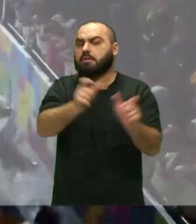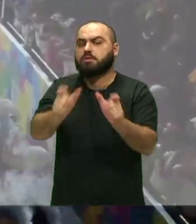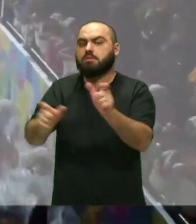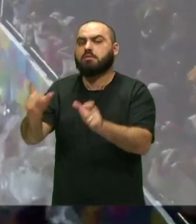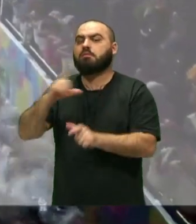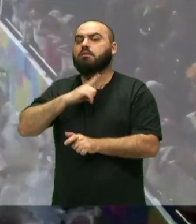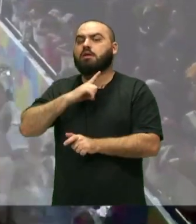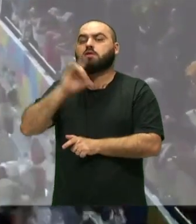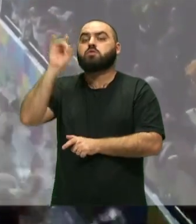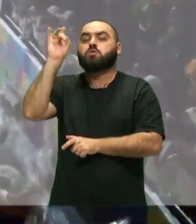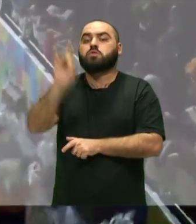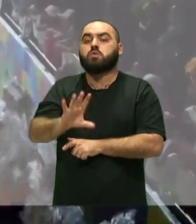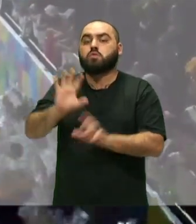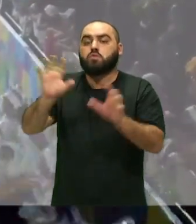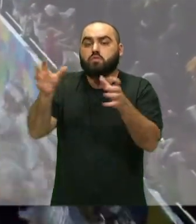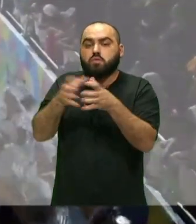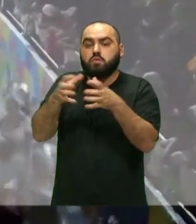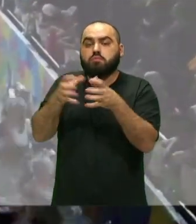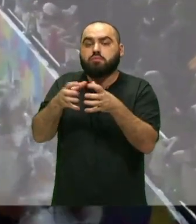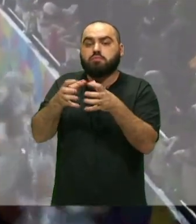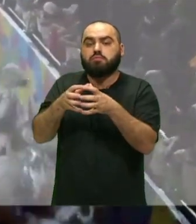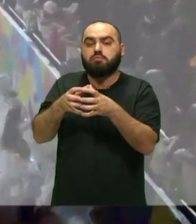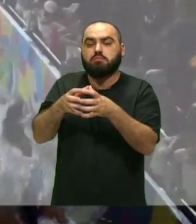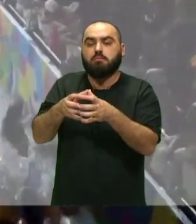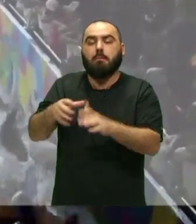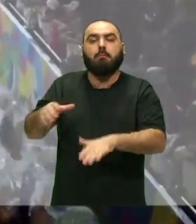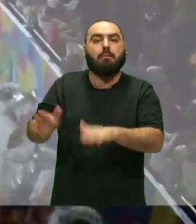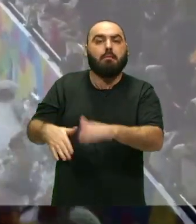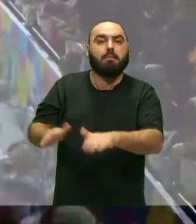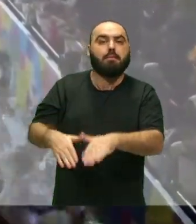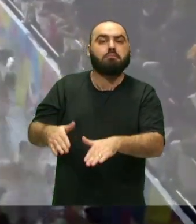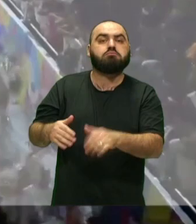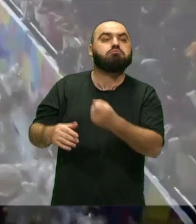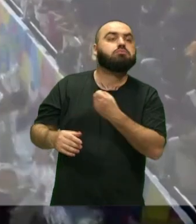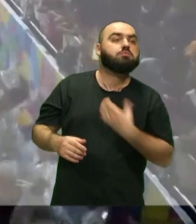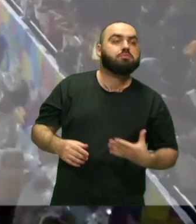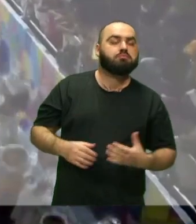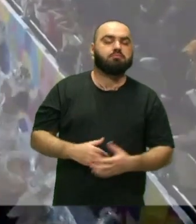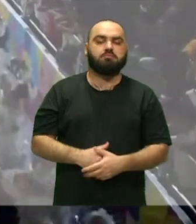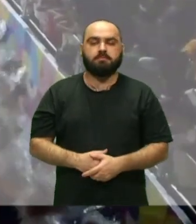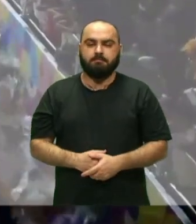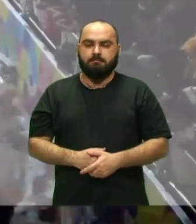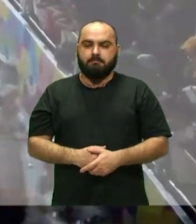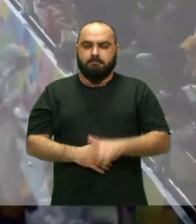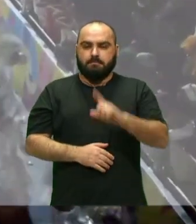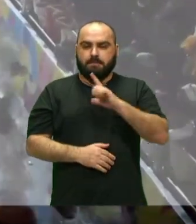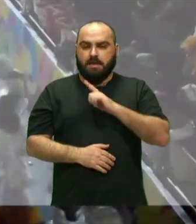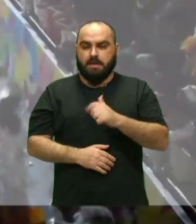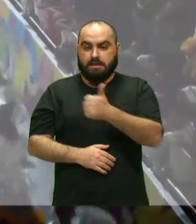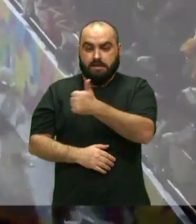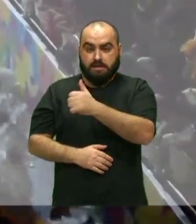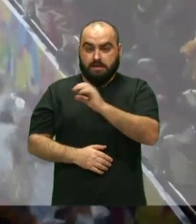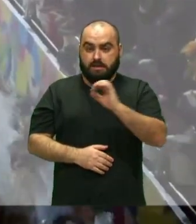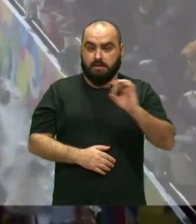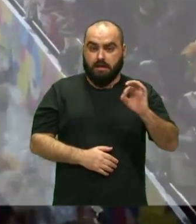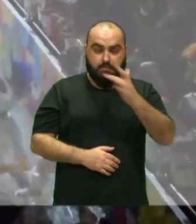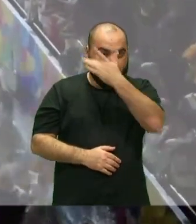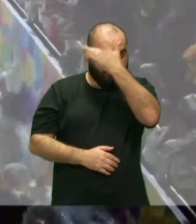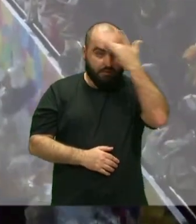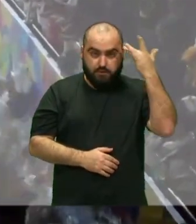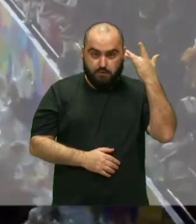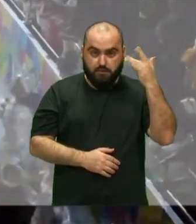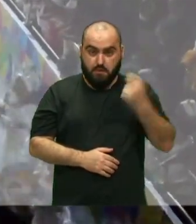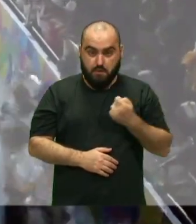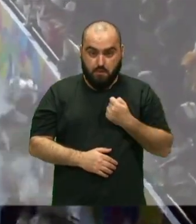tem, por exemplo só nessa, nessa aula do do BAC, é isso? o BAC a gente levou em torno de 100 pessoas quase 100